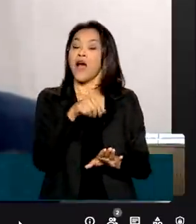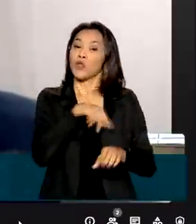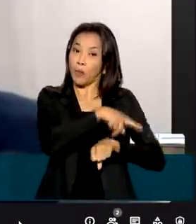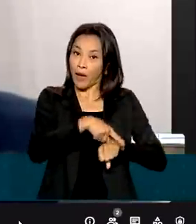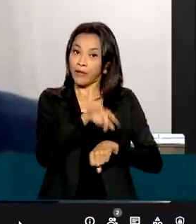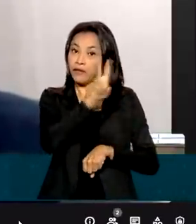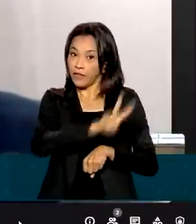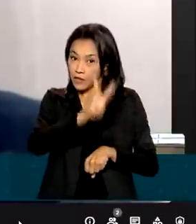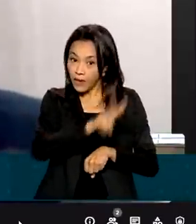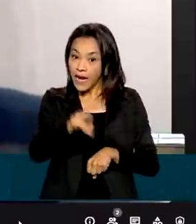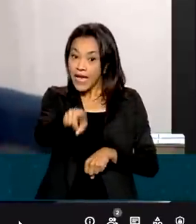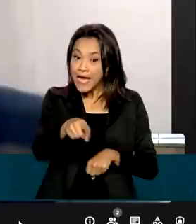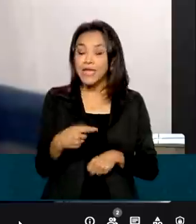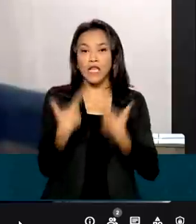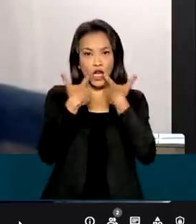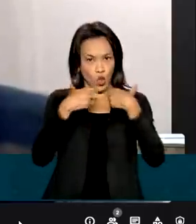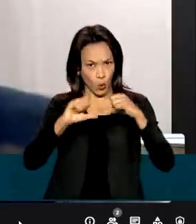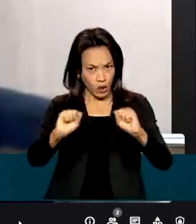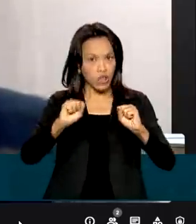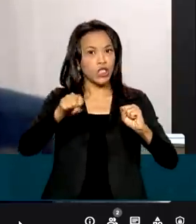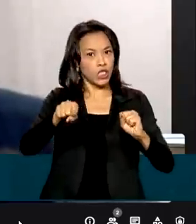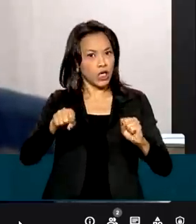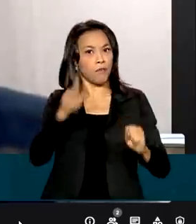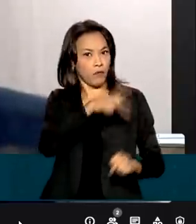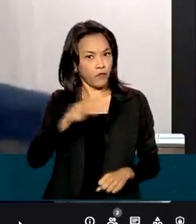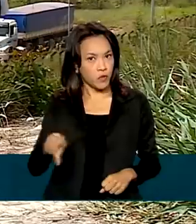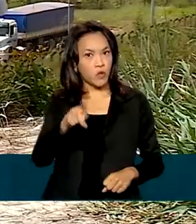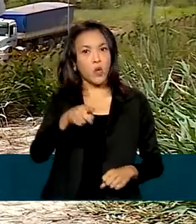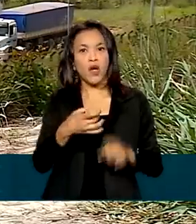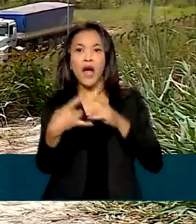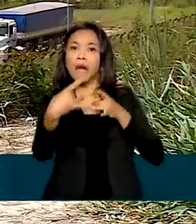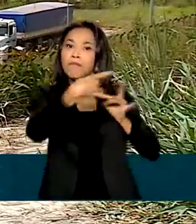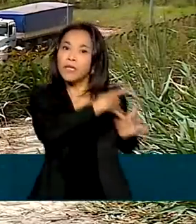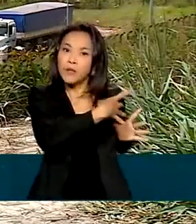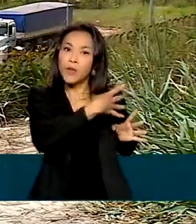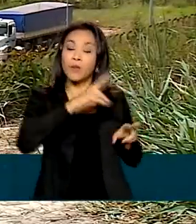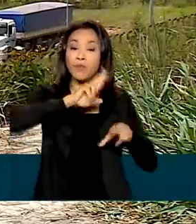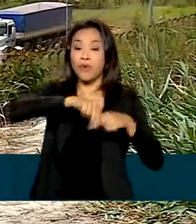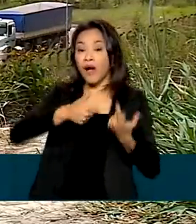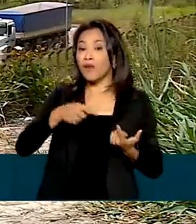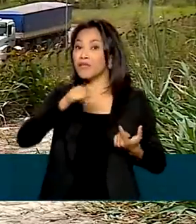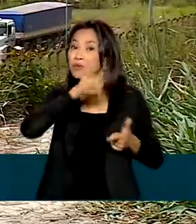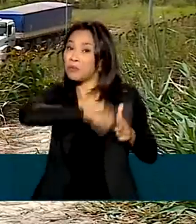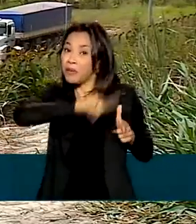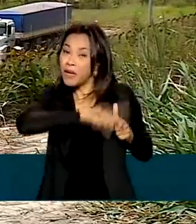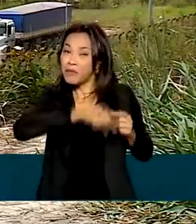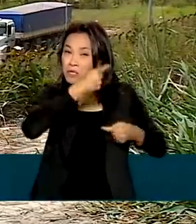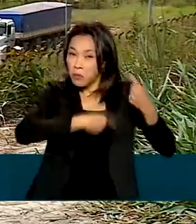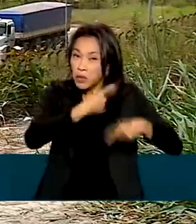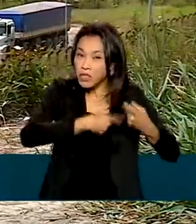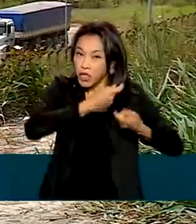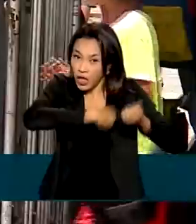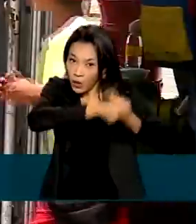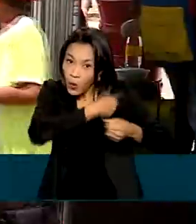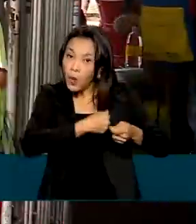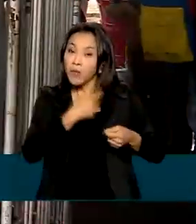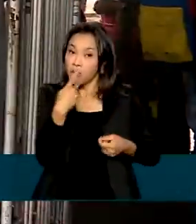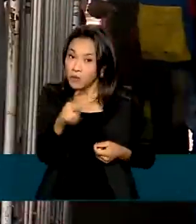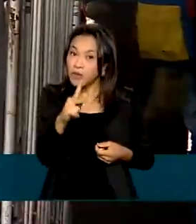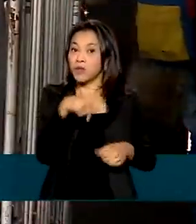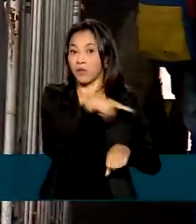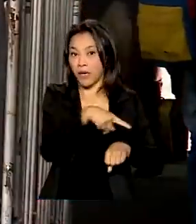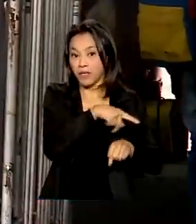este mestre em linguística teve de deixar o país de origem para fugir da crise política e econômica. Ao